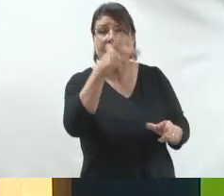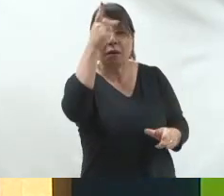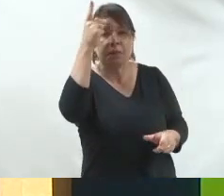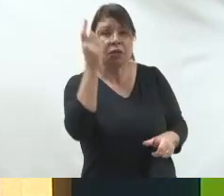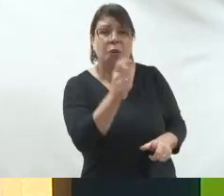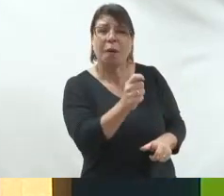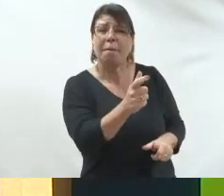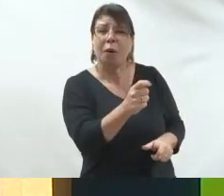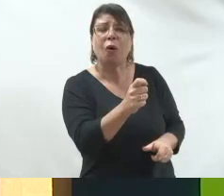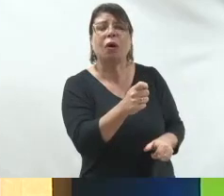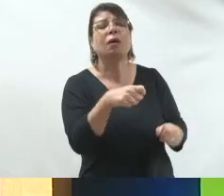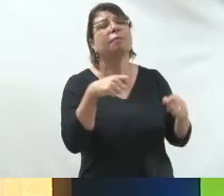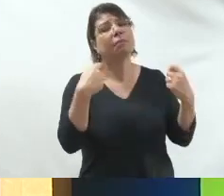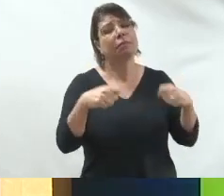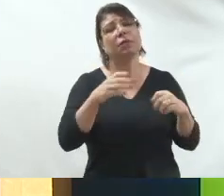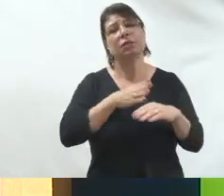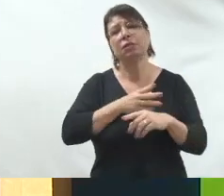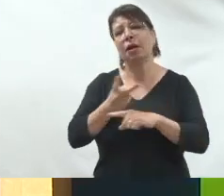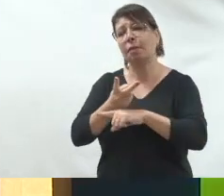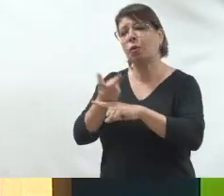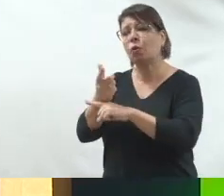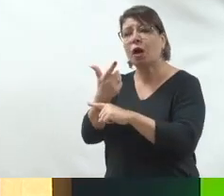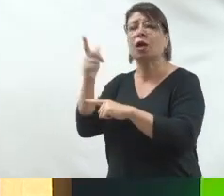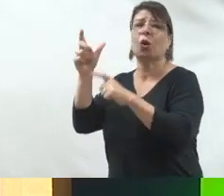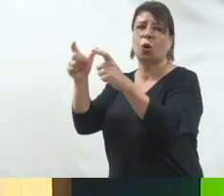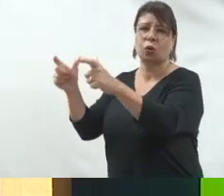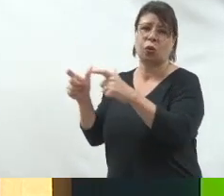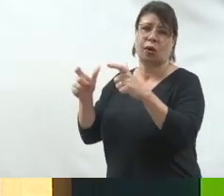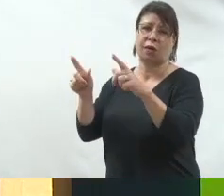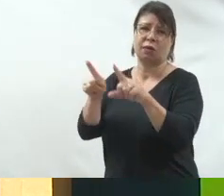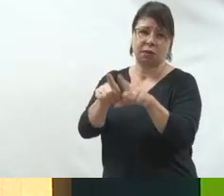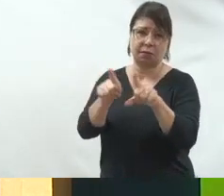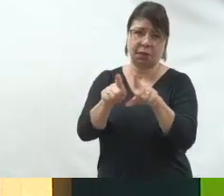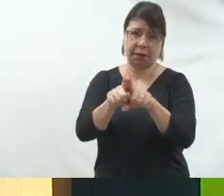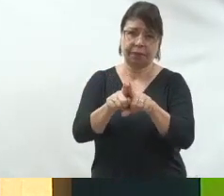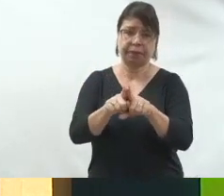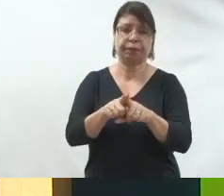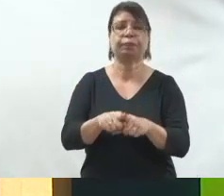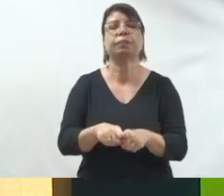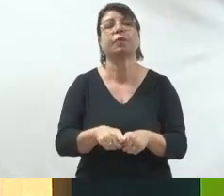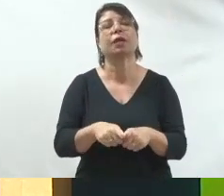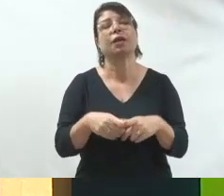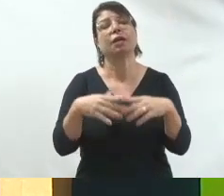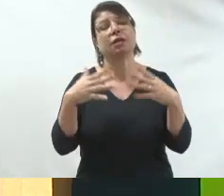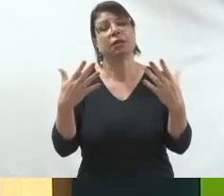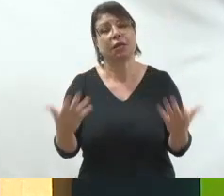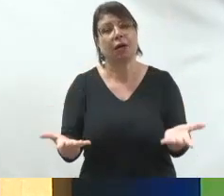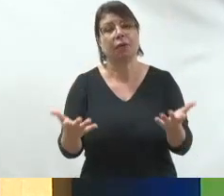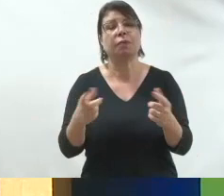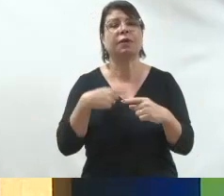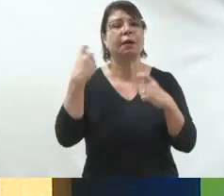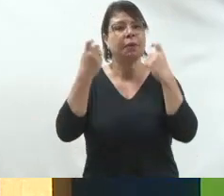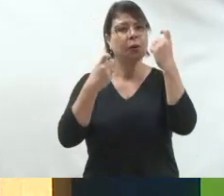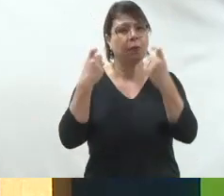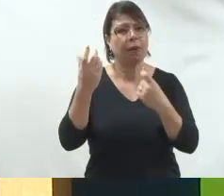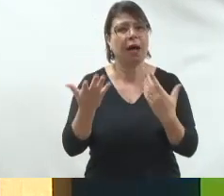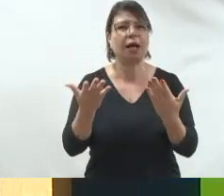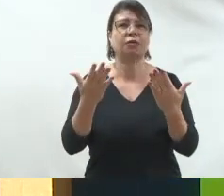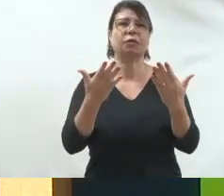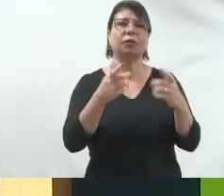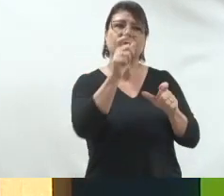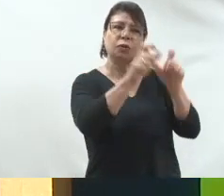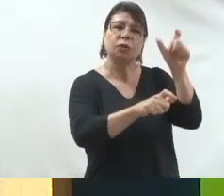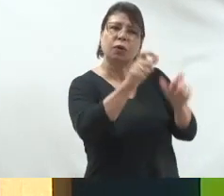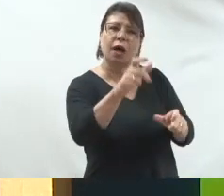a gente não conquiste todos os votos que sejam necessários dentro daquela população e aí fica preocupado em sempre abrir o eleitorado